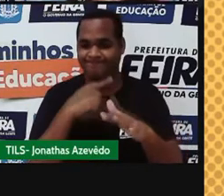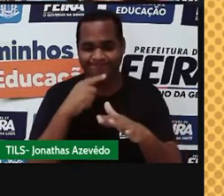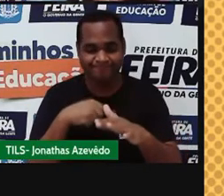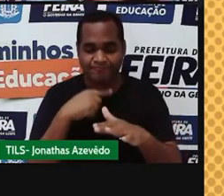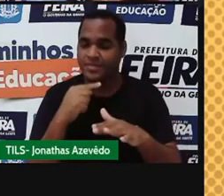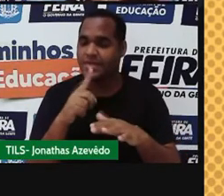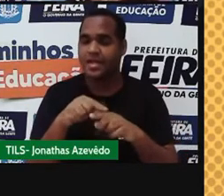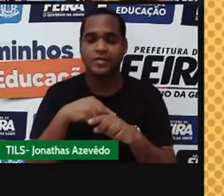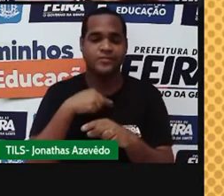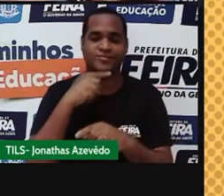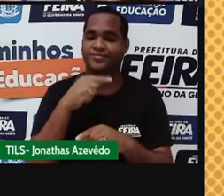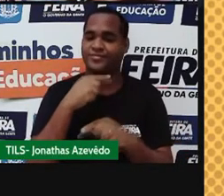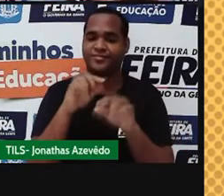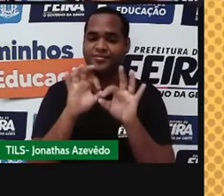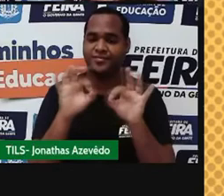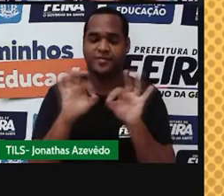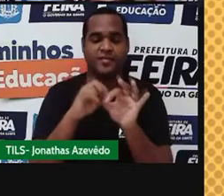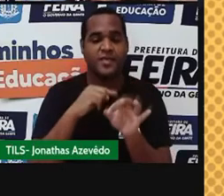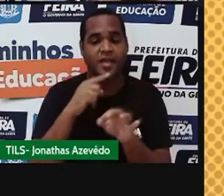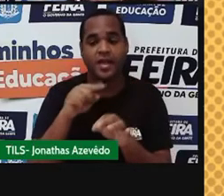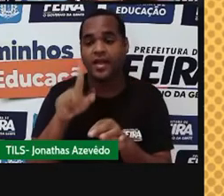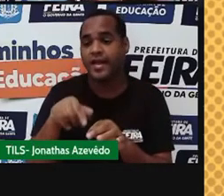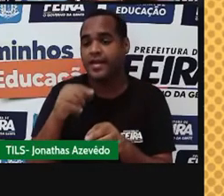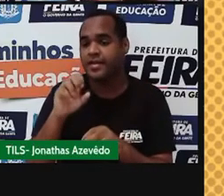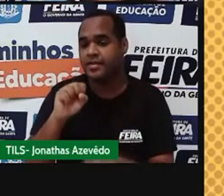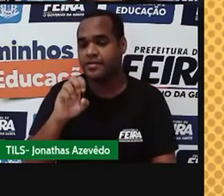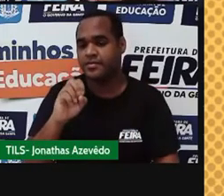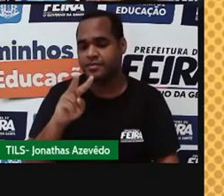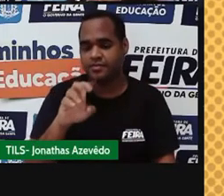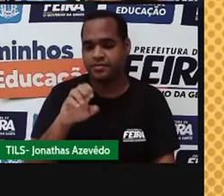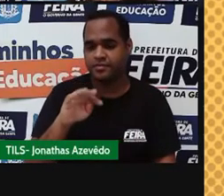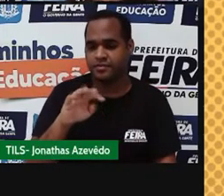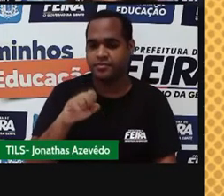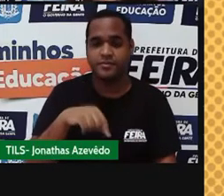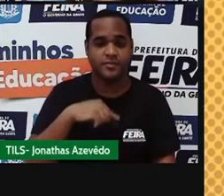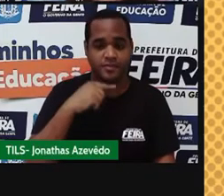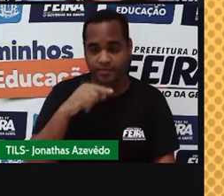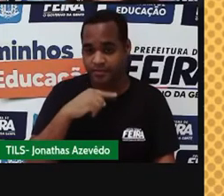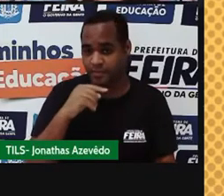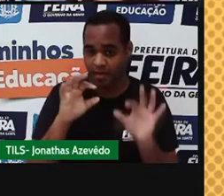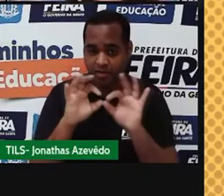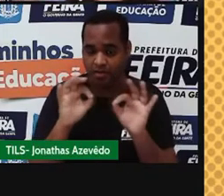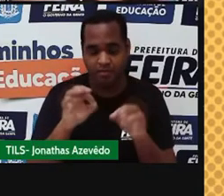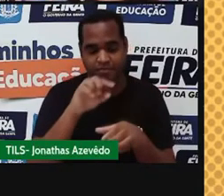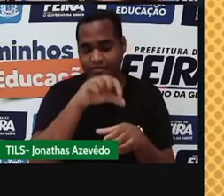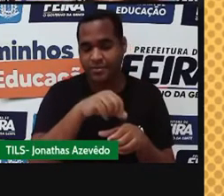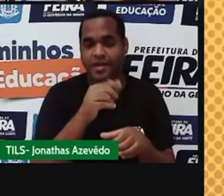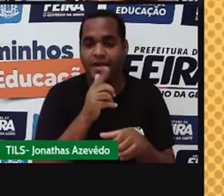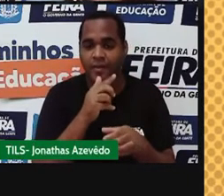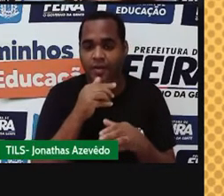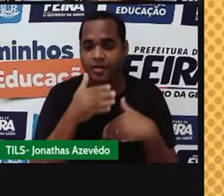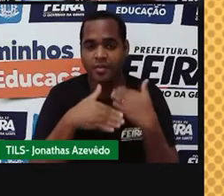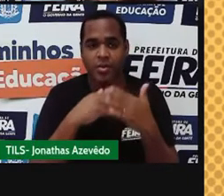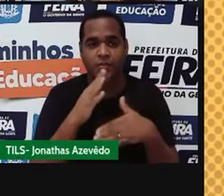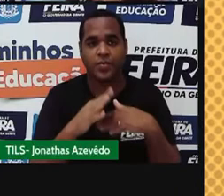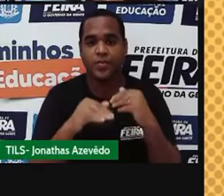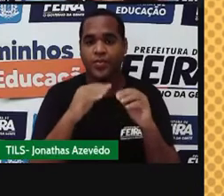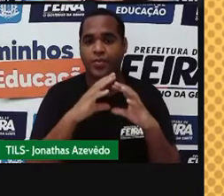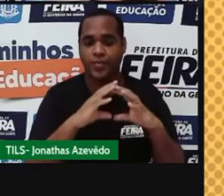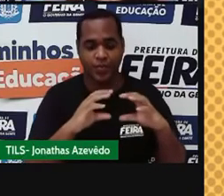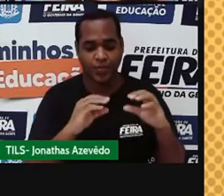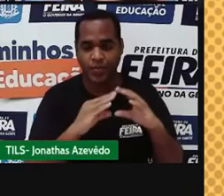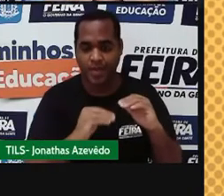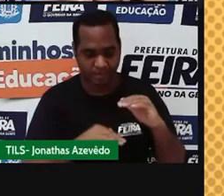aí não adianta. O solvente não consegue dissolver completamente o soluto, e ele vai se acumular ali no fundo.